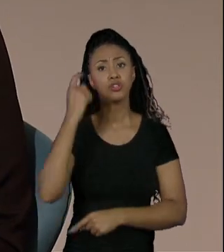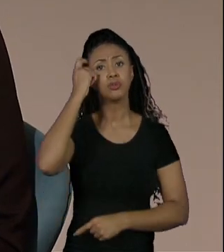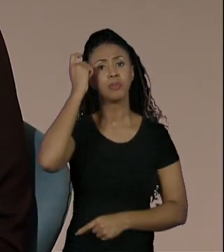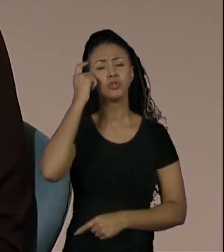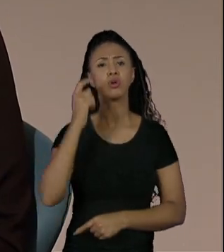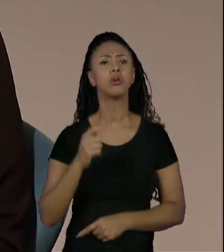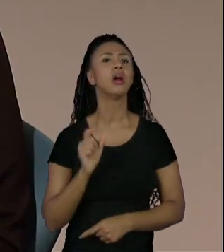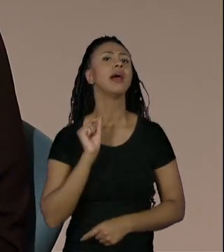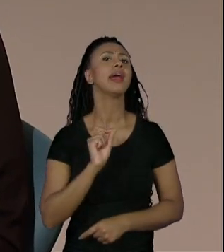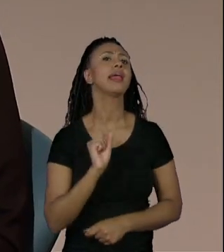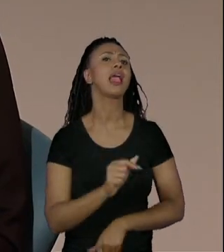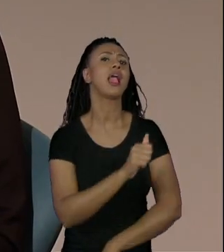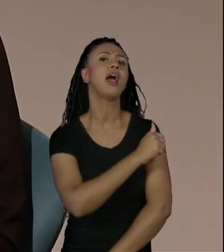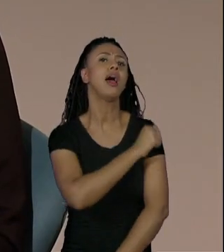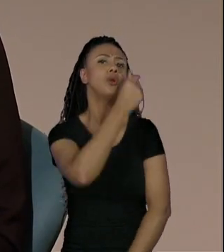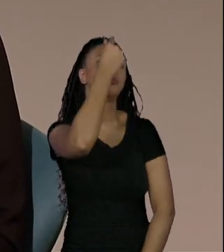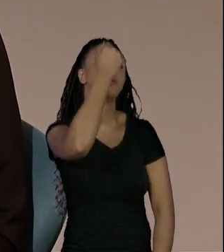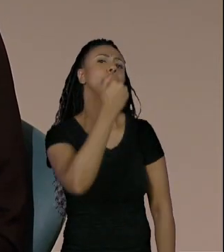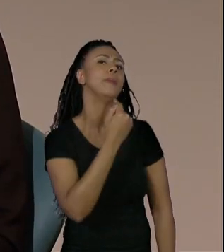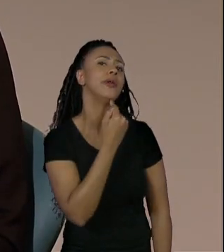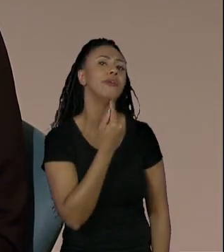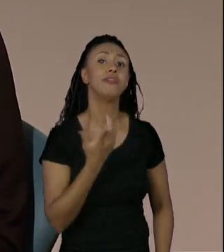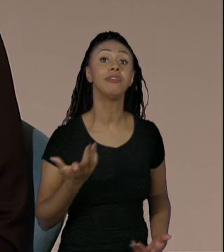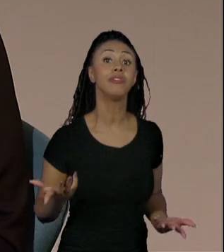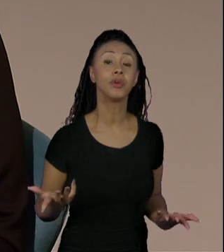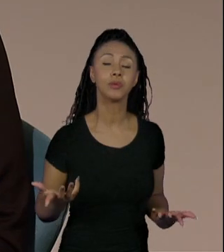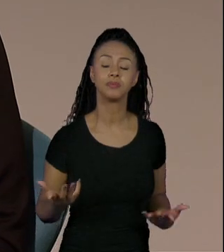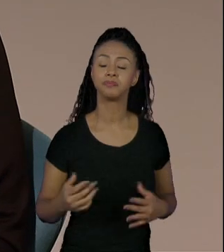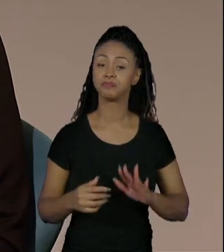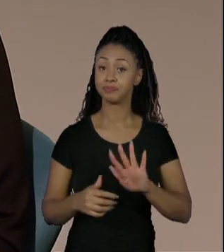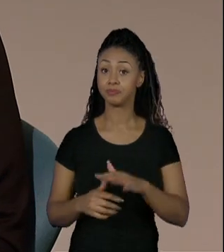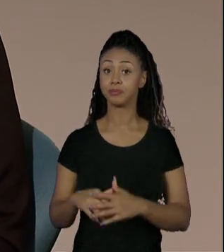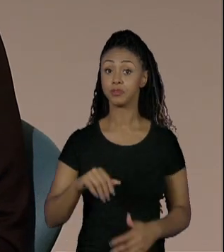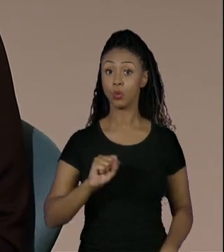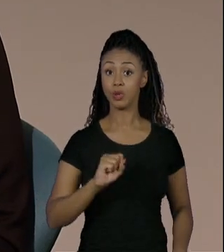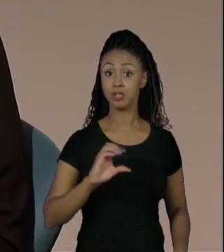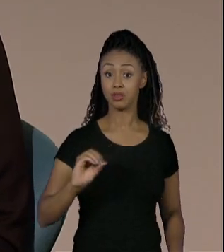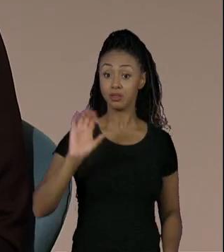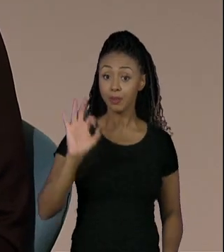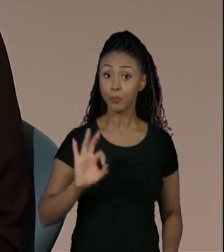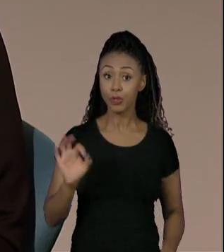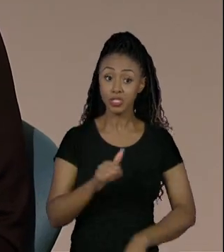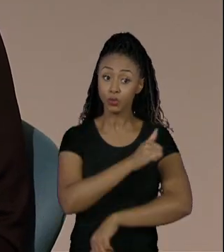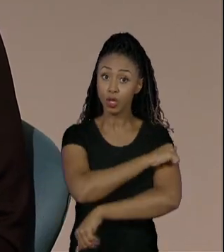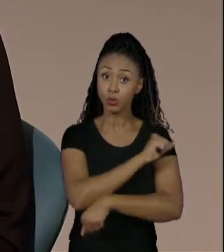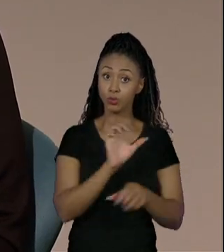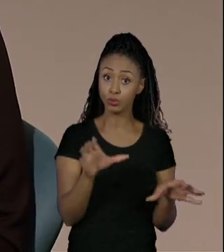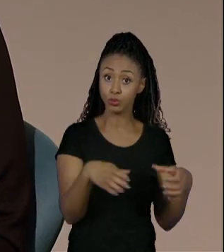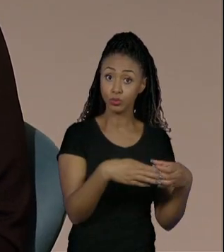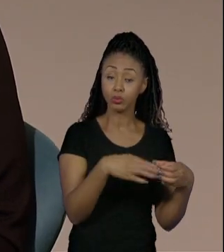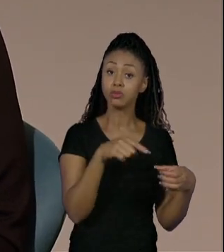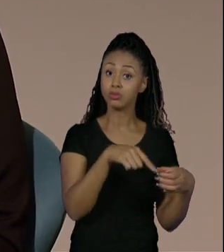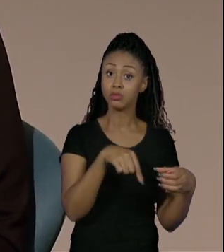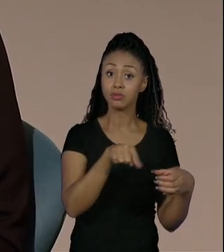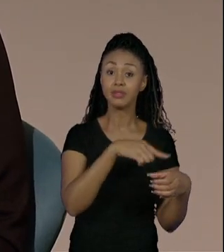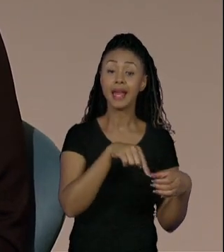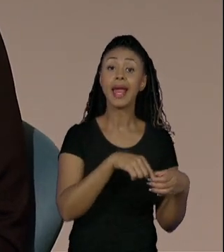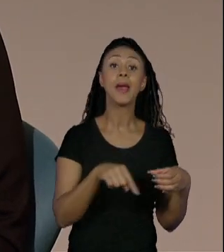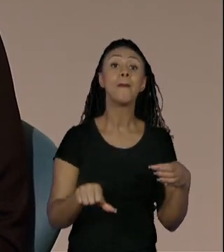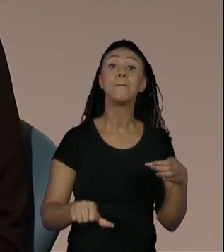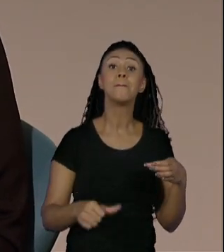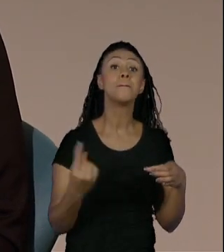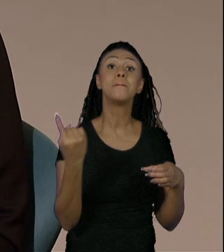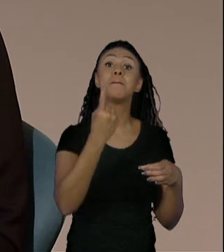aluno da Univesp. E qual é o perfil do aluno da Univesp? Gente, 80% dos nossos alunos é a primeira geração